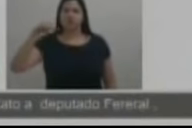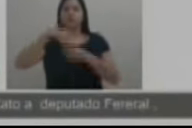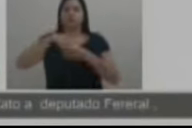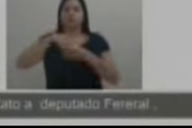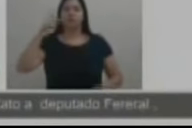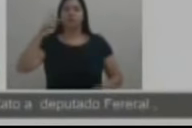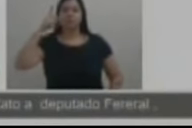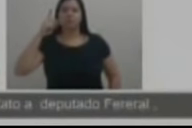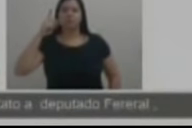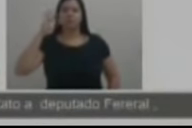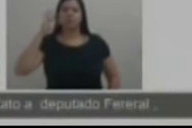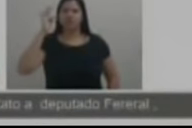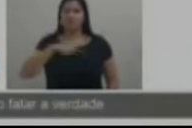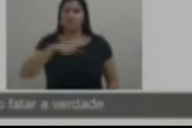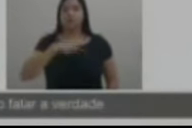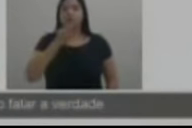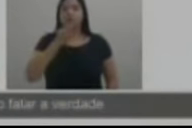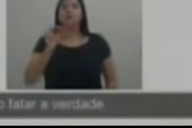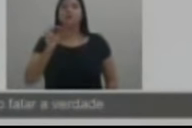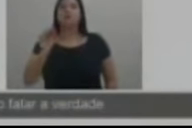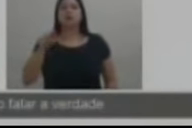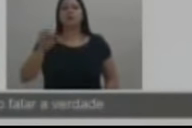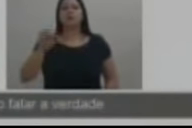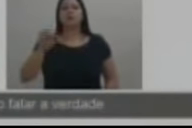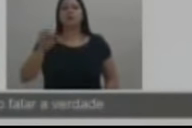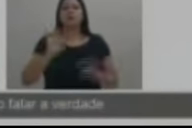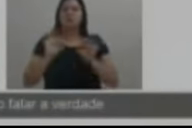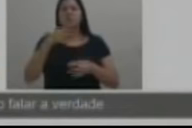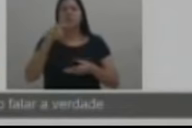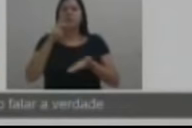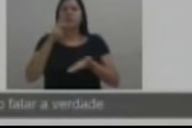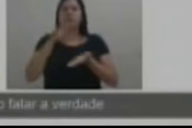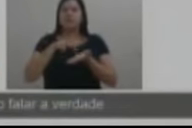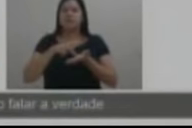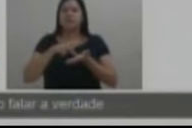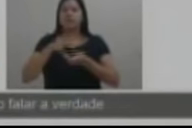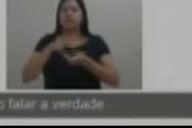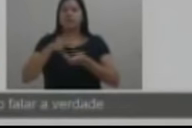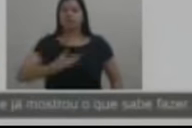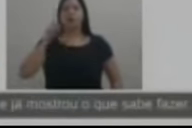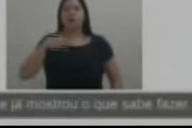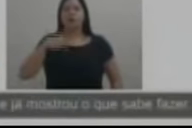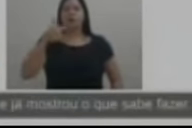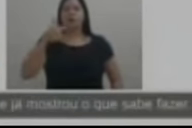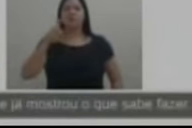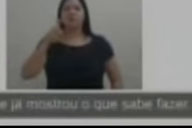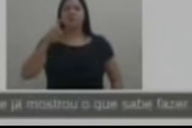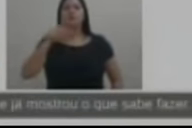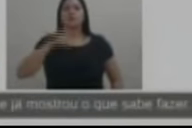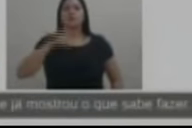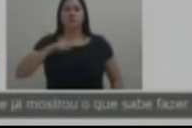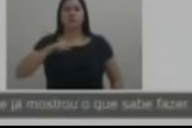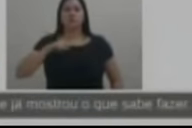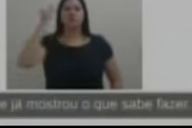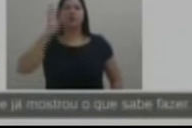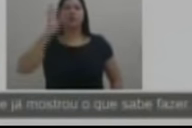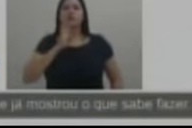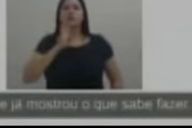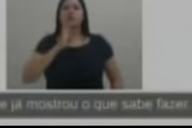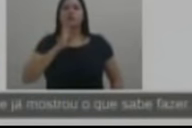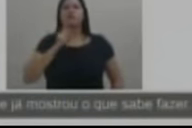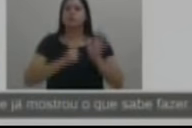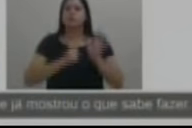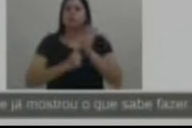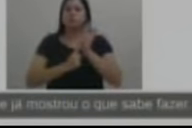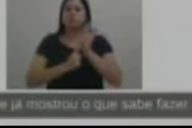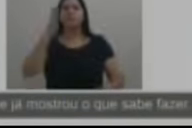Sou candidato a deputado federal. A nossa campanha é a campanha da simplicidade e do falar a verdade. Meu governador é Mauro Mendes, porque ele tem experiência e já